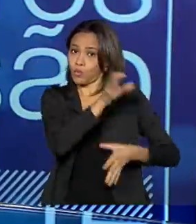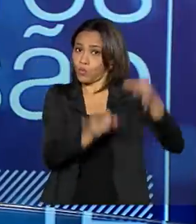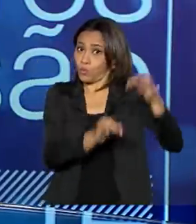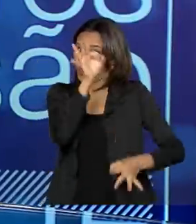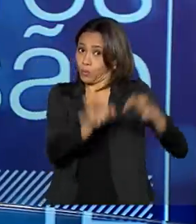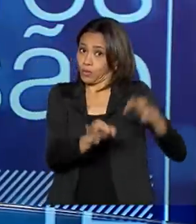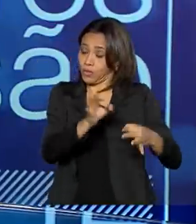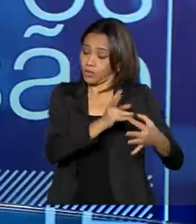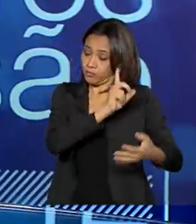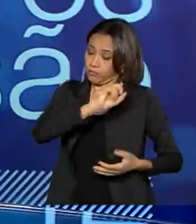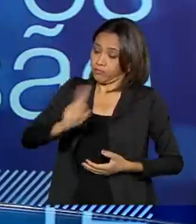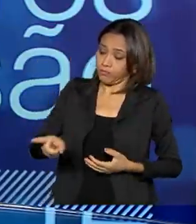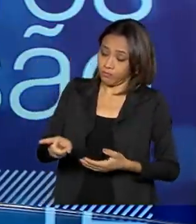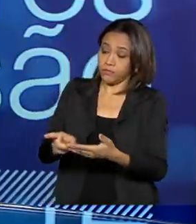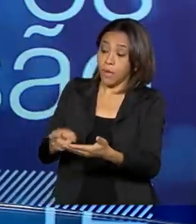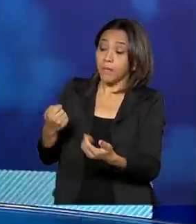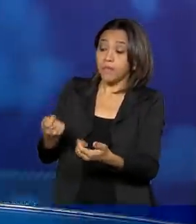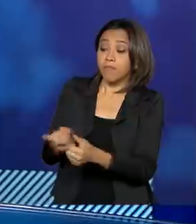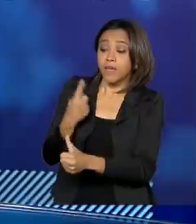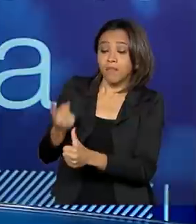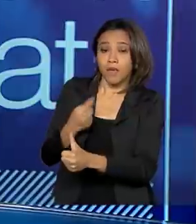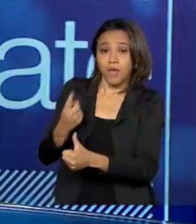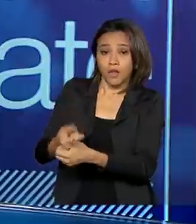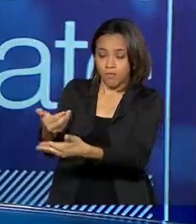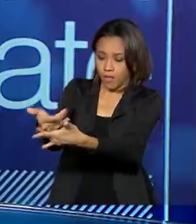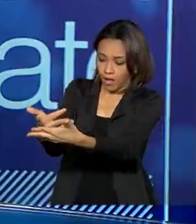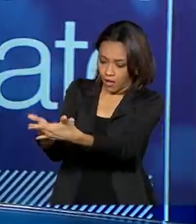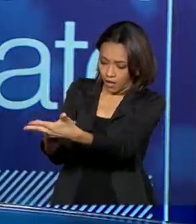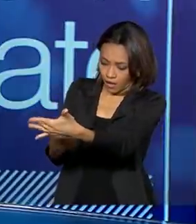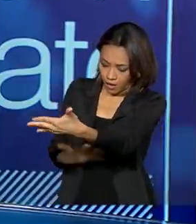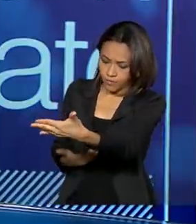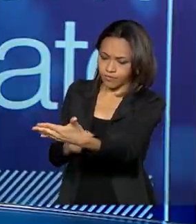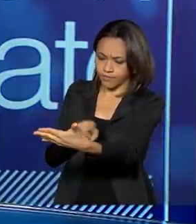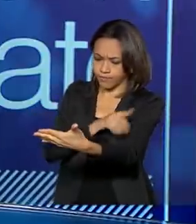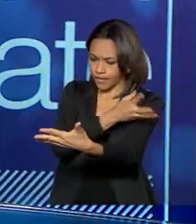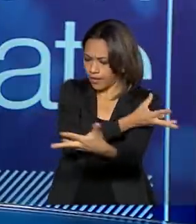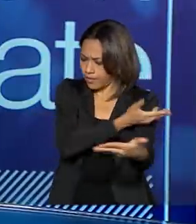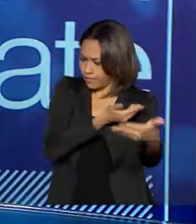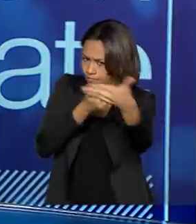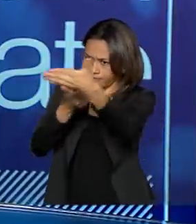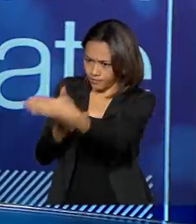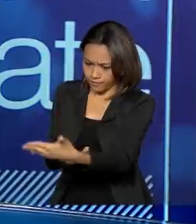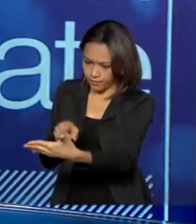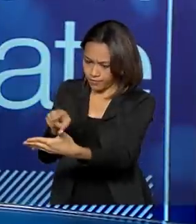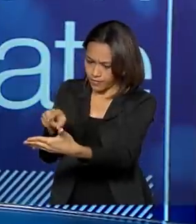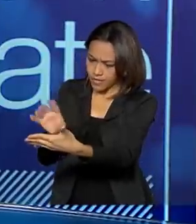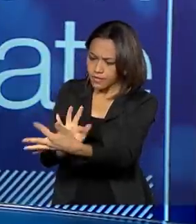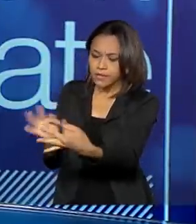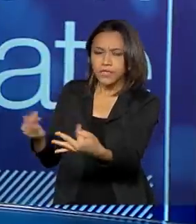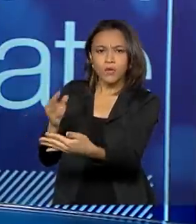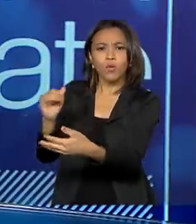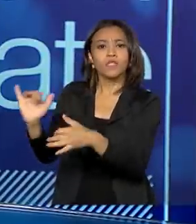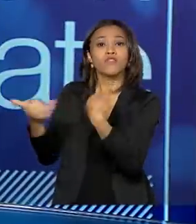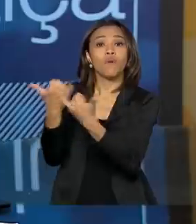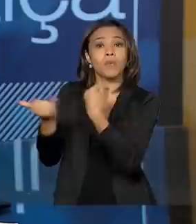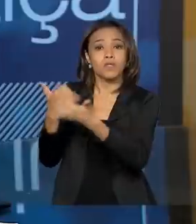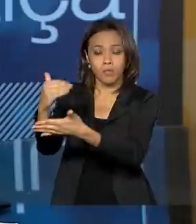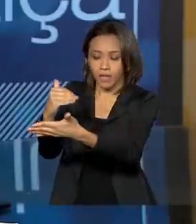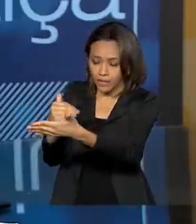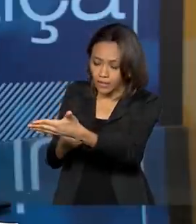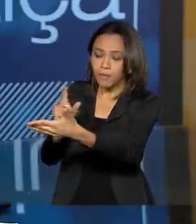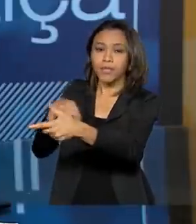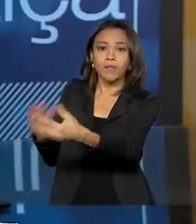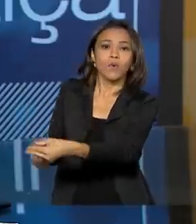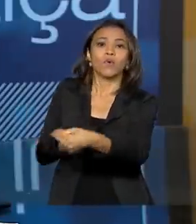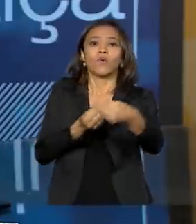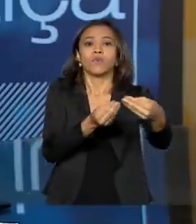preenchimento de um formulário e encaminhar para nós de forma bem simples, a gente já autoriza também o leiloeiro a fazer a venda antecipada. Agora, um